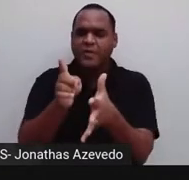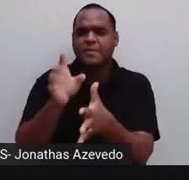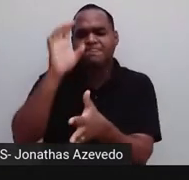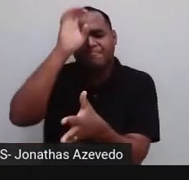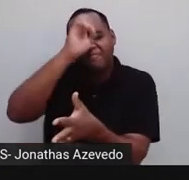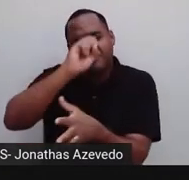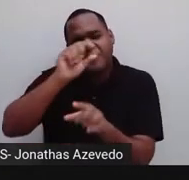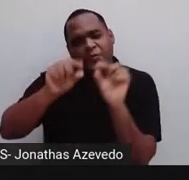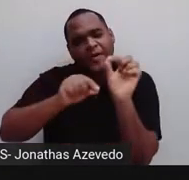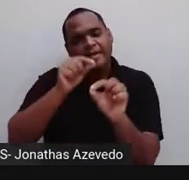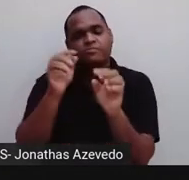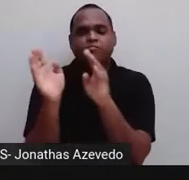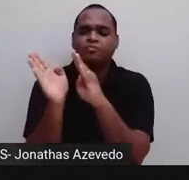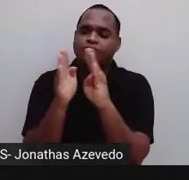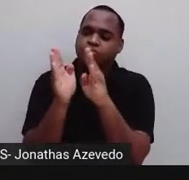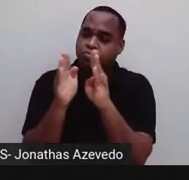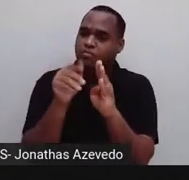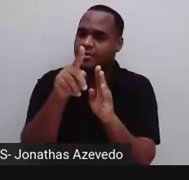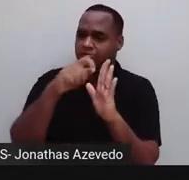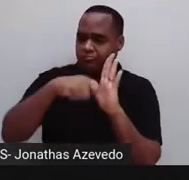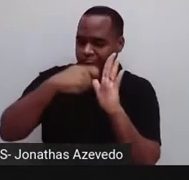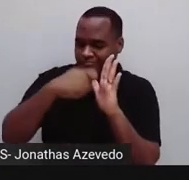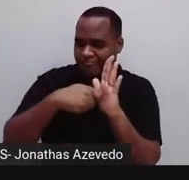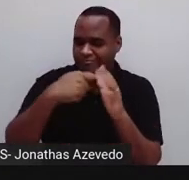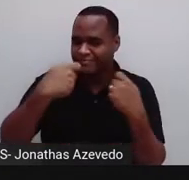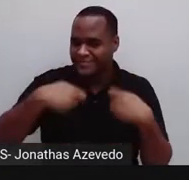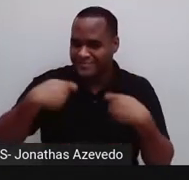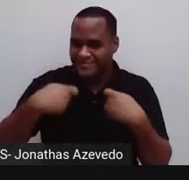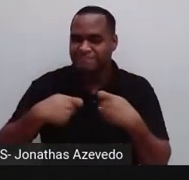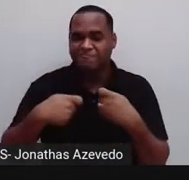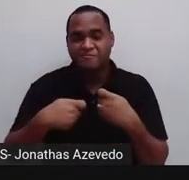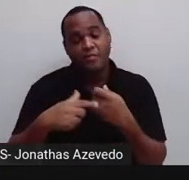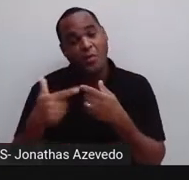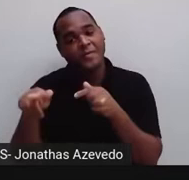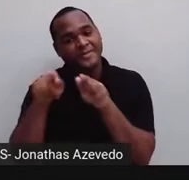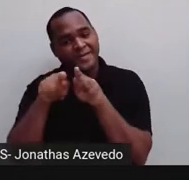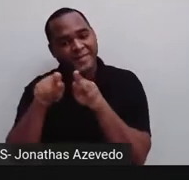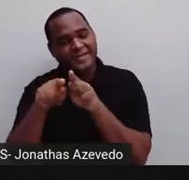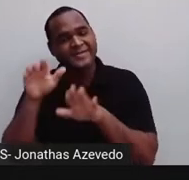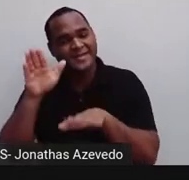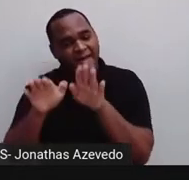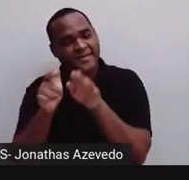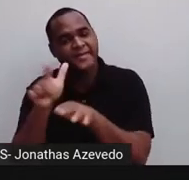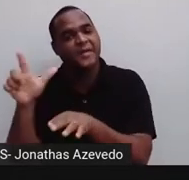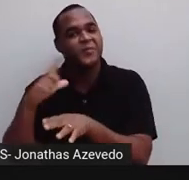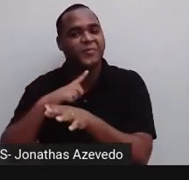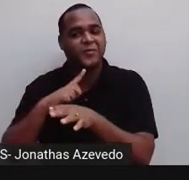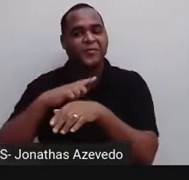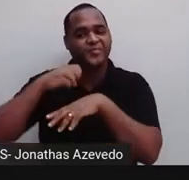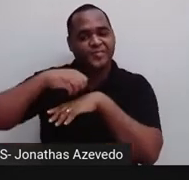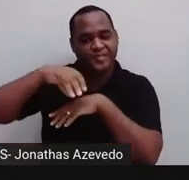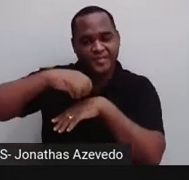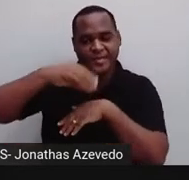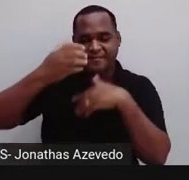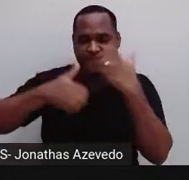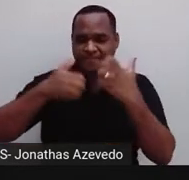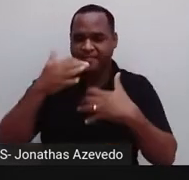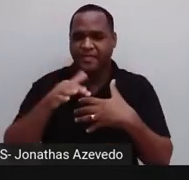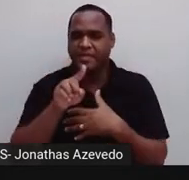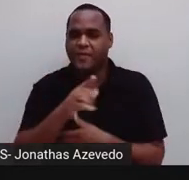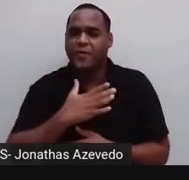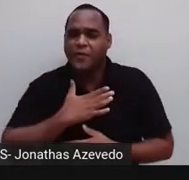uma também que era bastante interessante que eu sempre trazia que às vezes, né? Não sempre. Às vezes eu trazia assim o que você